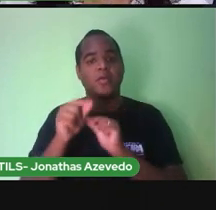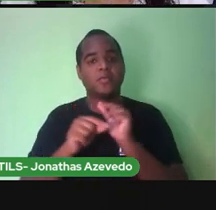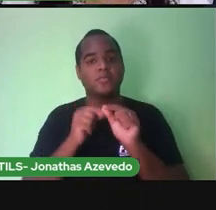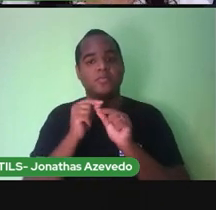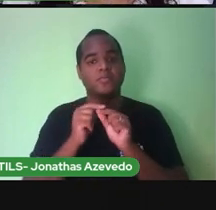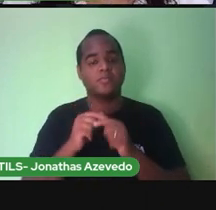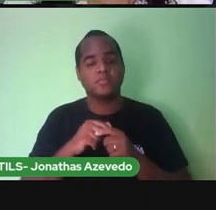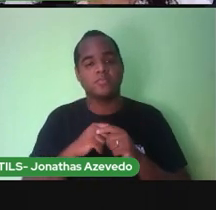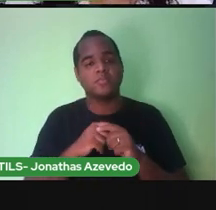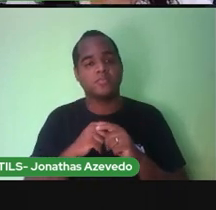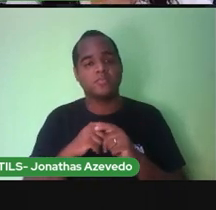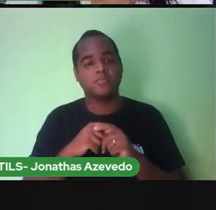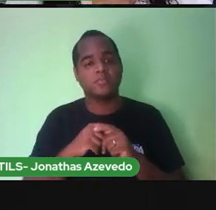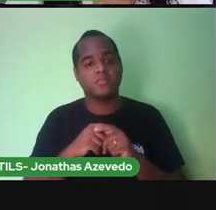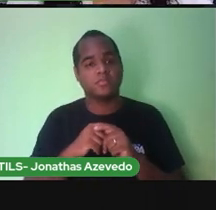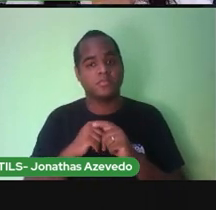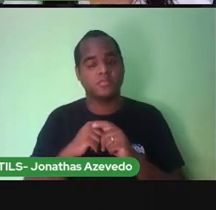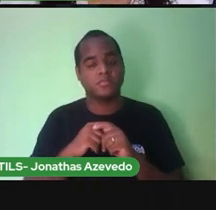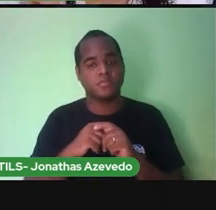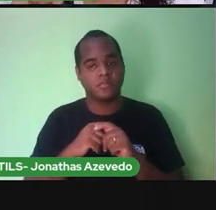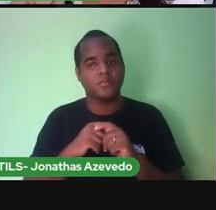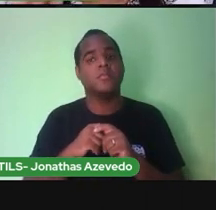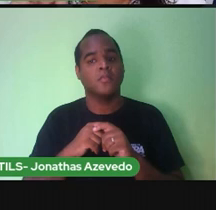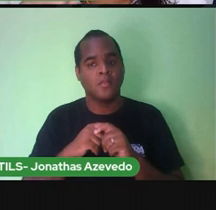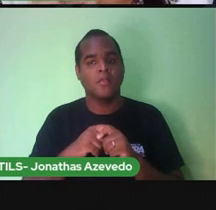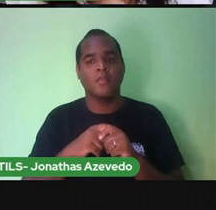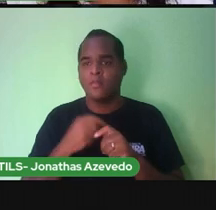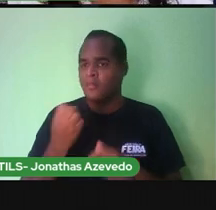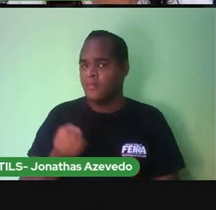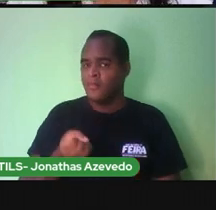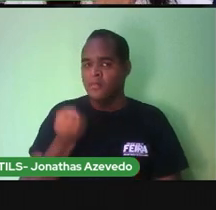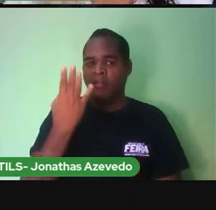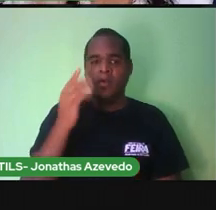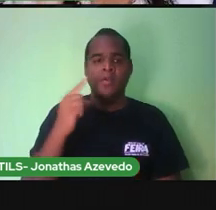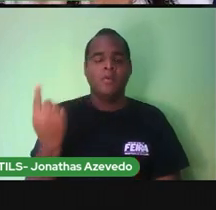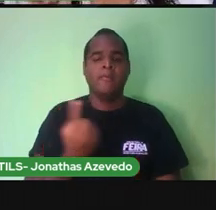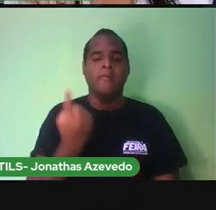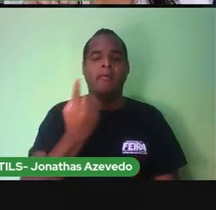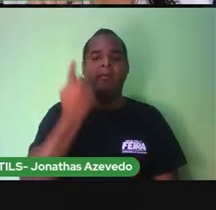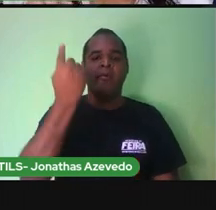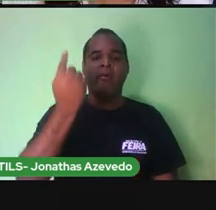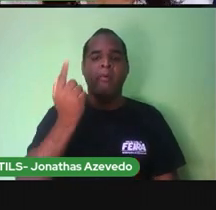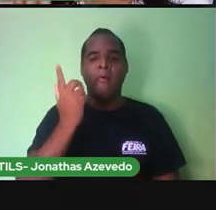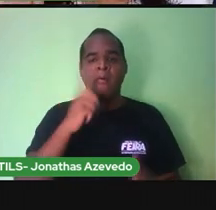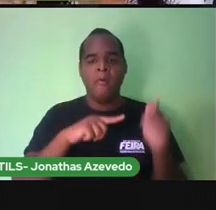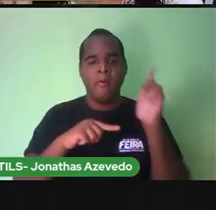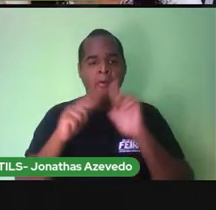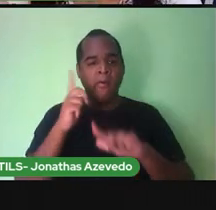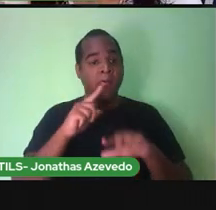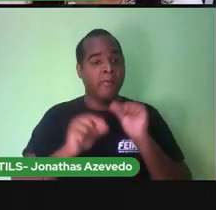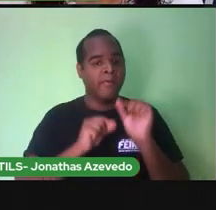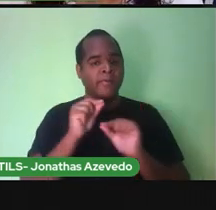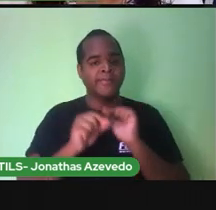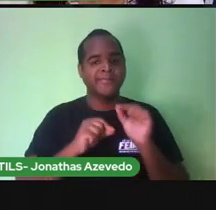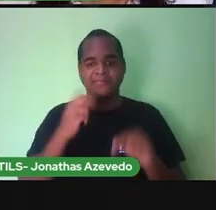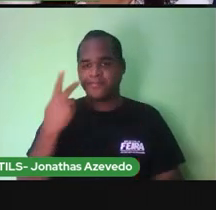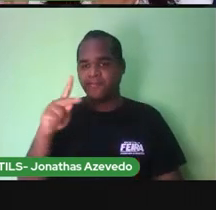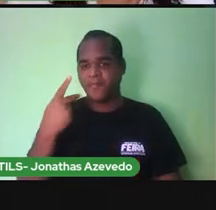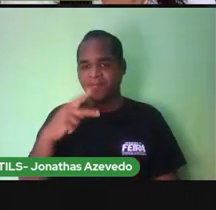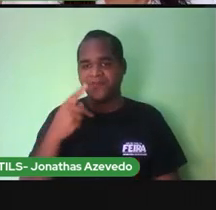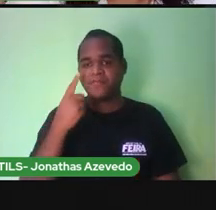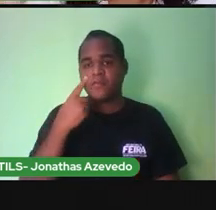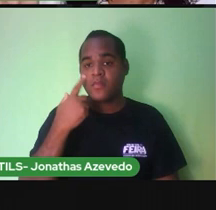Mas se você Tivesse que me dizer Pela altura Você teria que observar Lá na régua